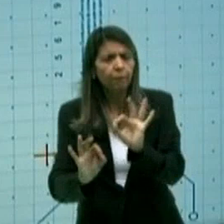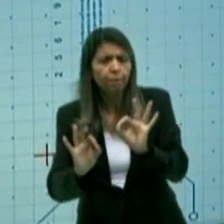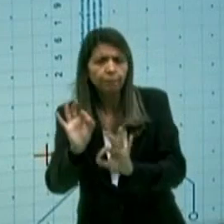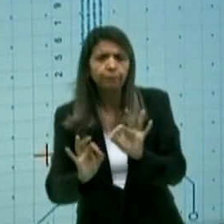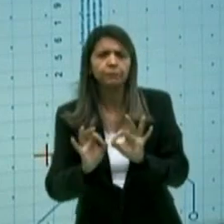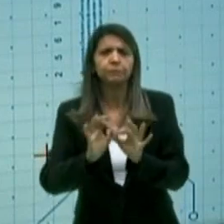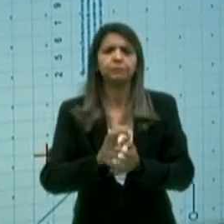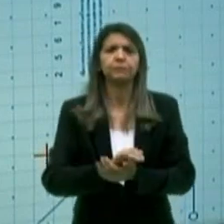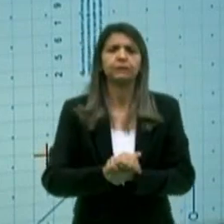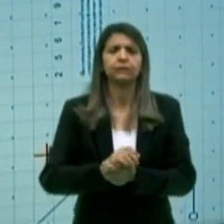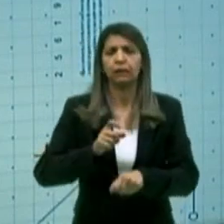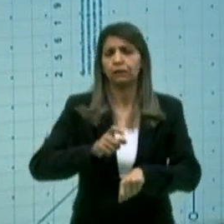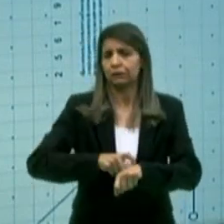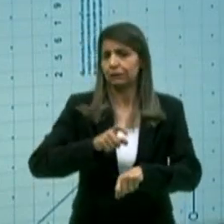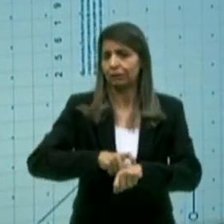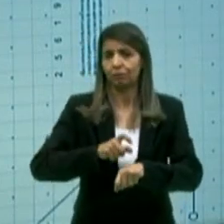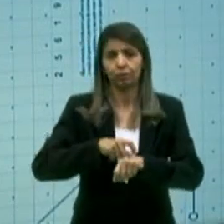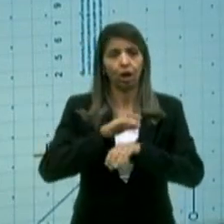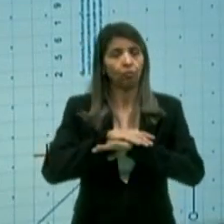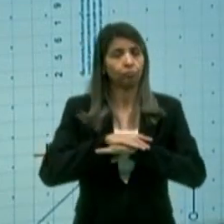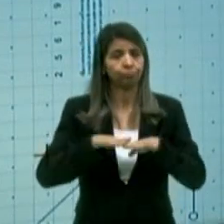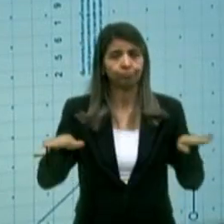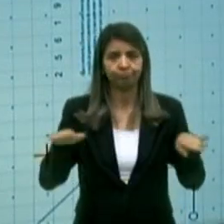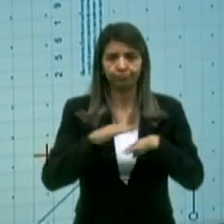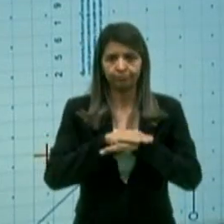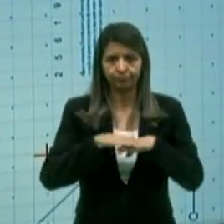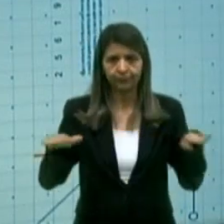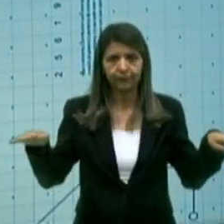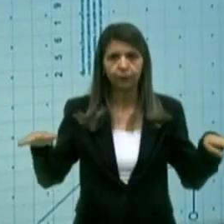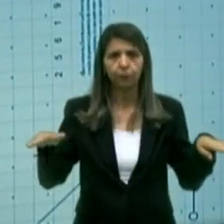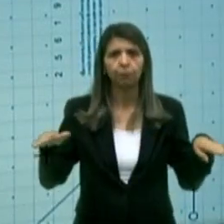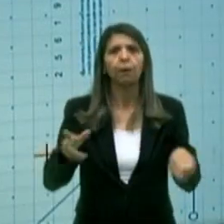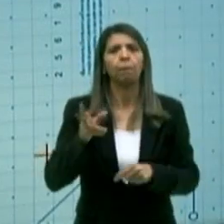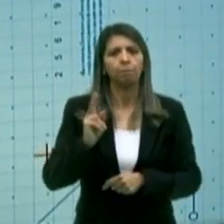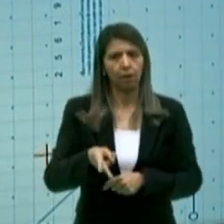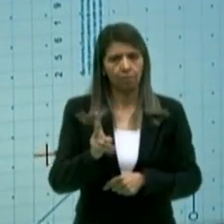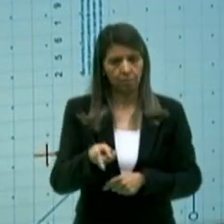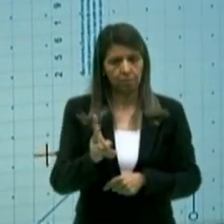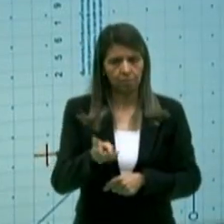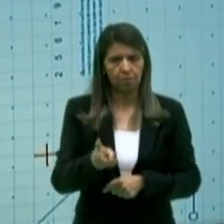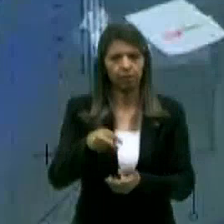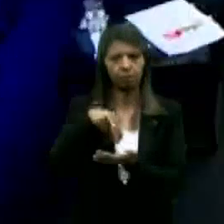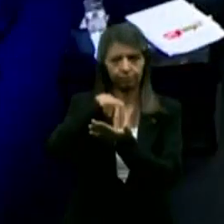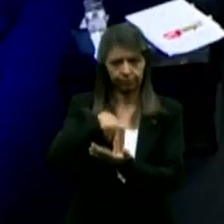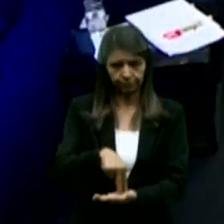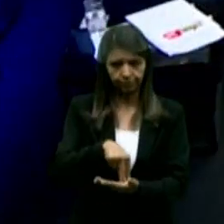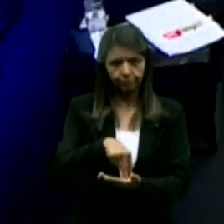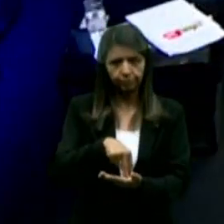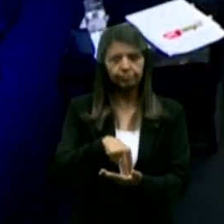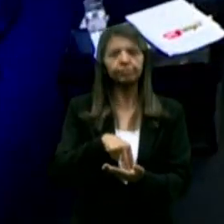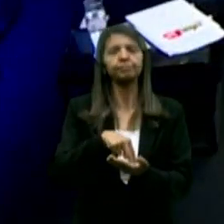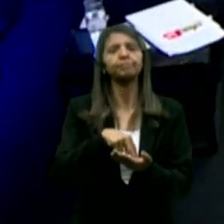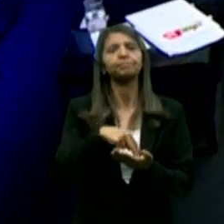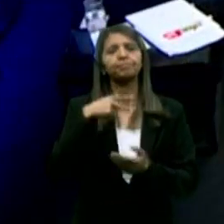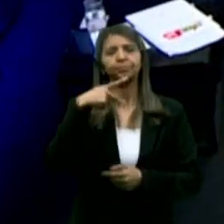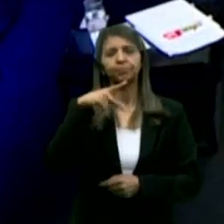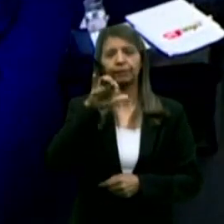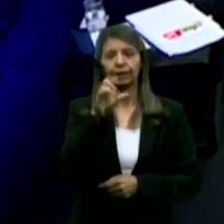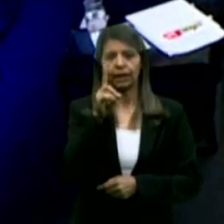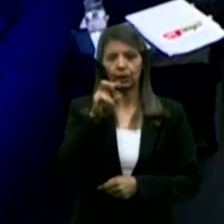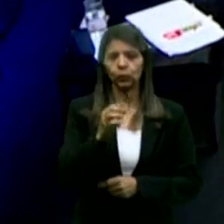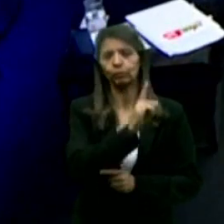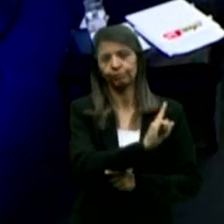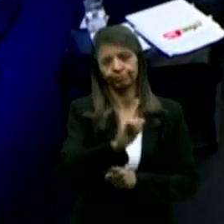Tempo encerrado, candidato. Agora, o senhor permanece aí no centro do nosso cenário. Pedro retorna ao lugar dele e, obrigatoriamente,